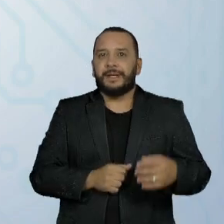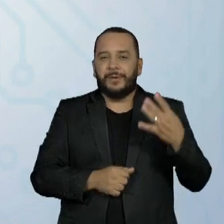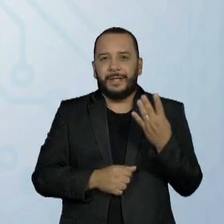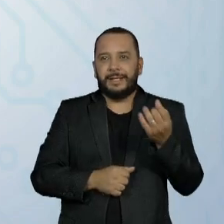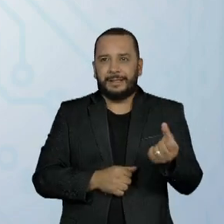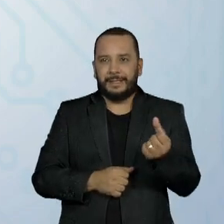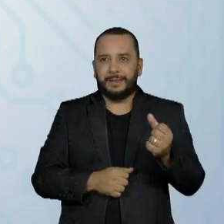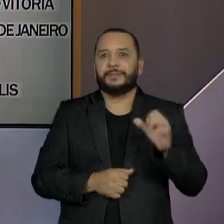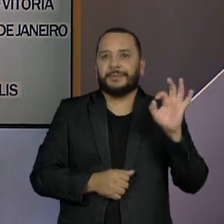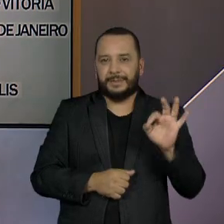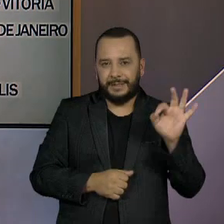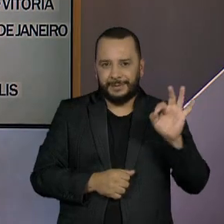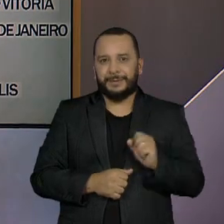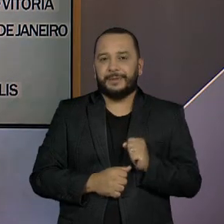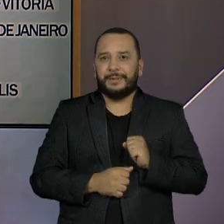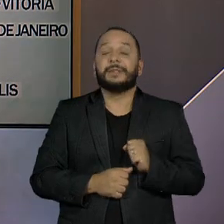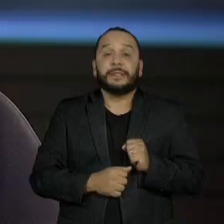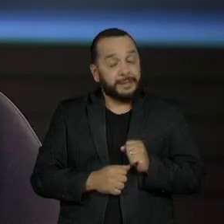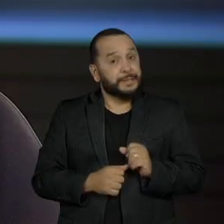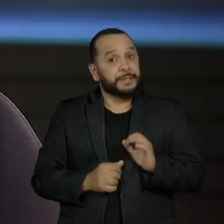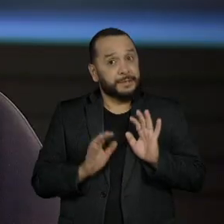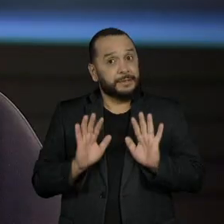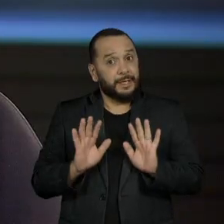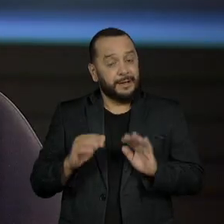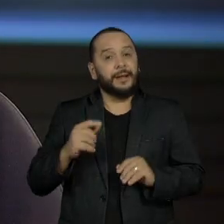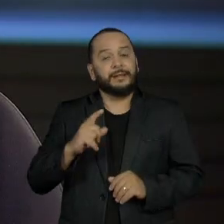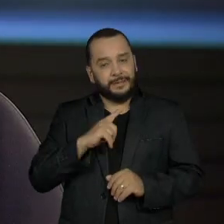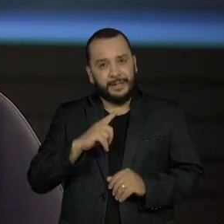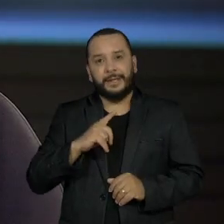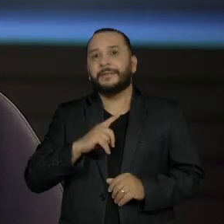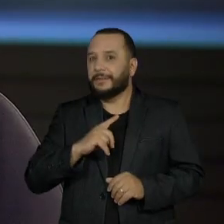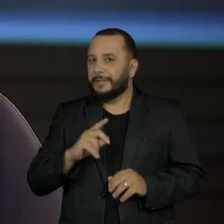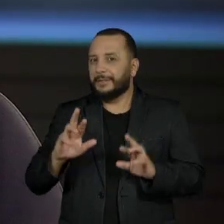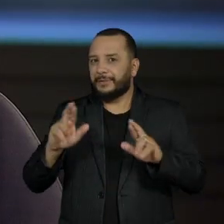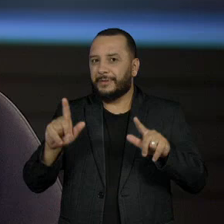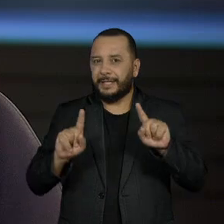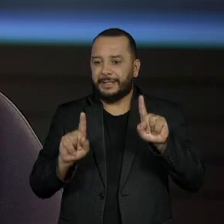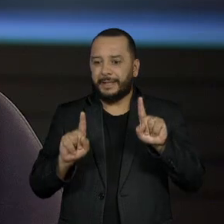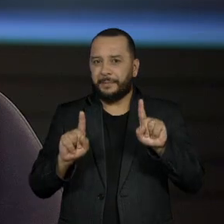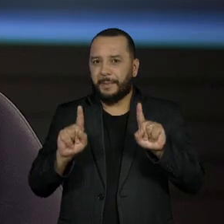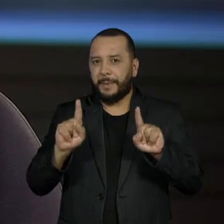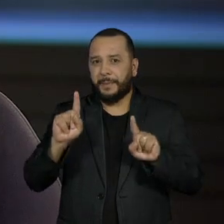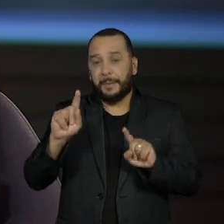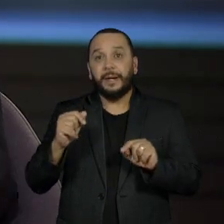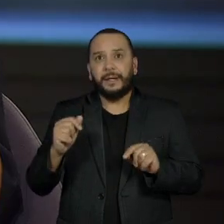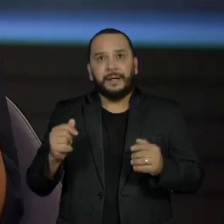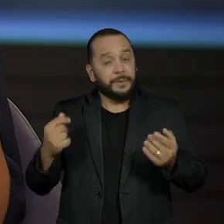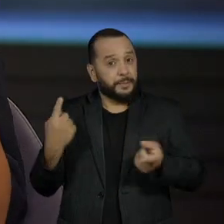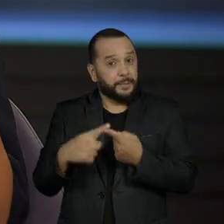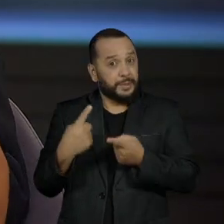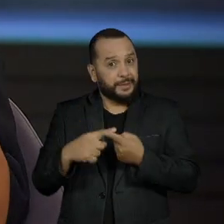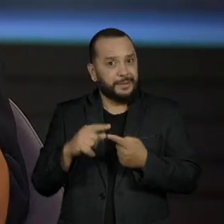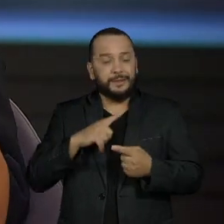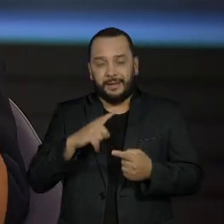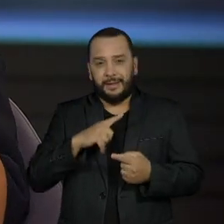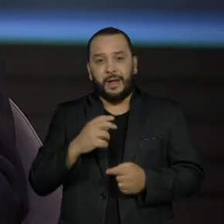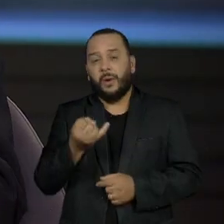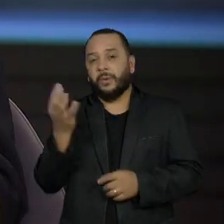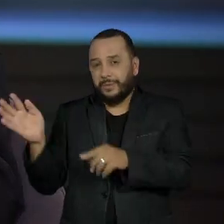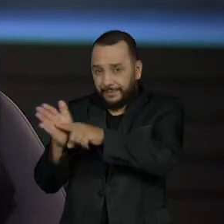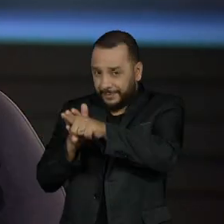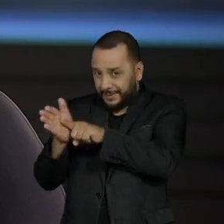tem 46%. É, já foi maior também essa diferença. Ela vem dizendo que está numa onda de virada. Algumas pesquisas já